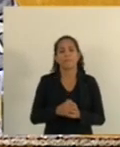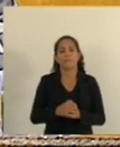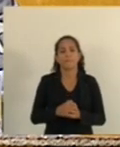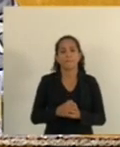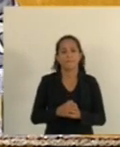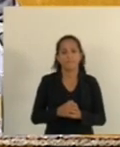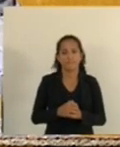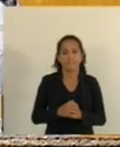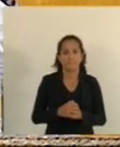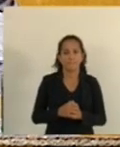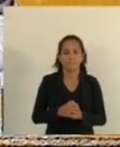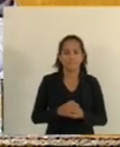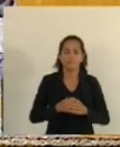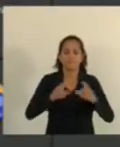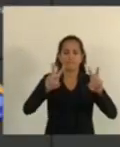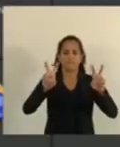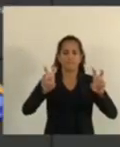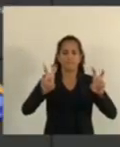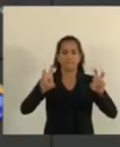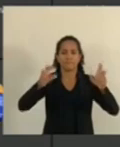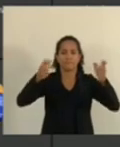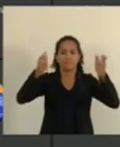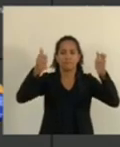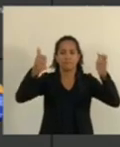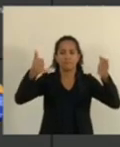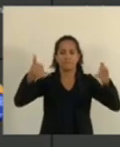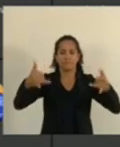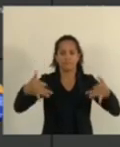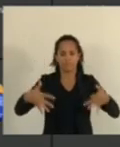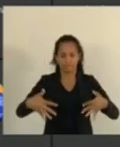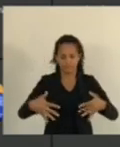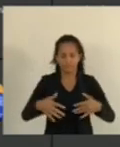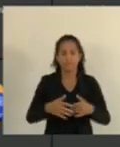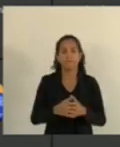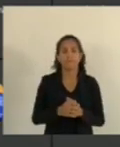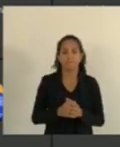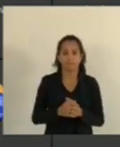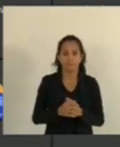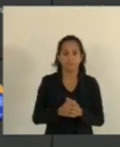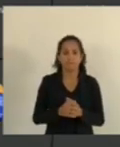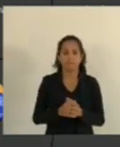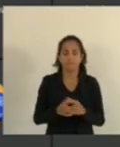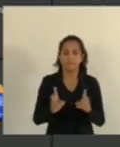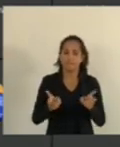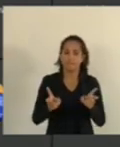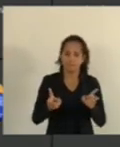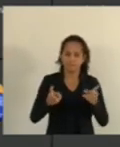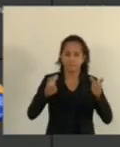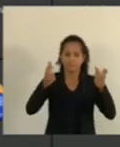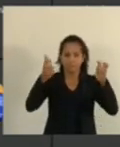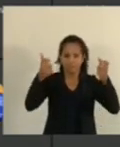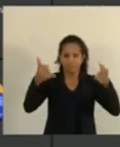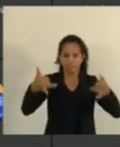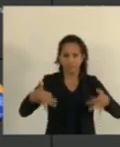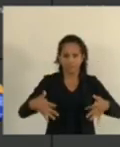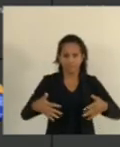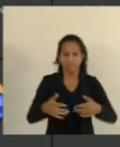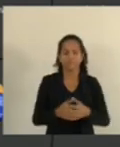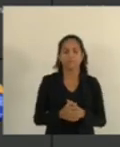Vou convocar, senhor presidente, na realidade já comigo a relatoria Vou manter a relatoria E